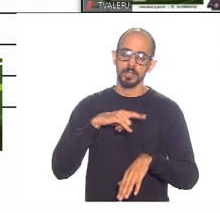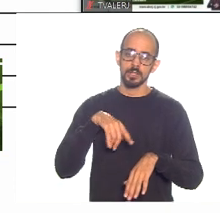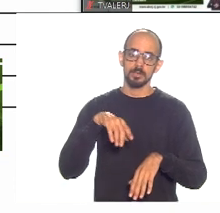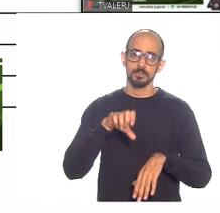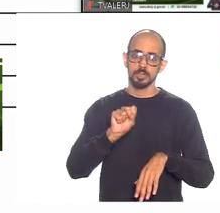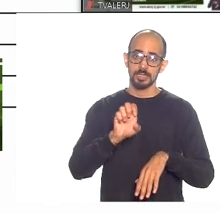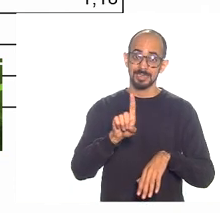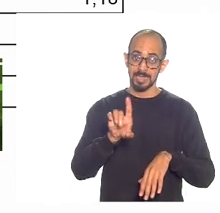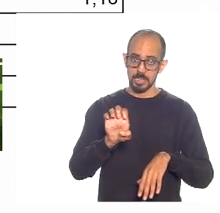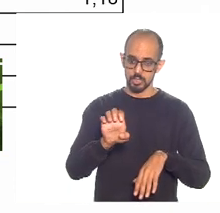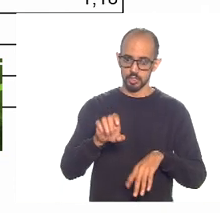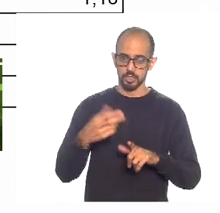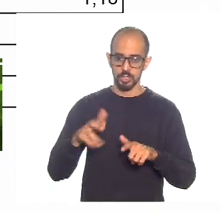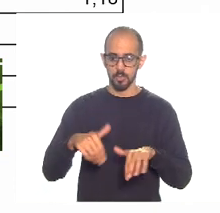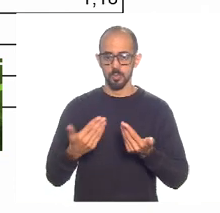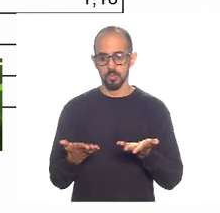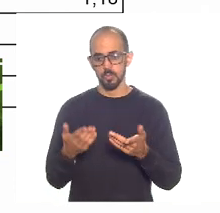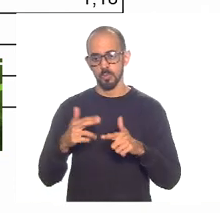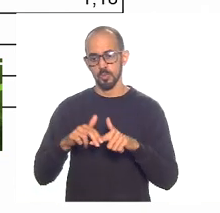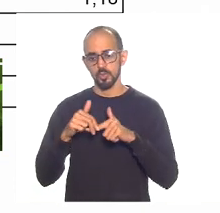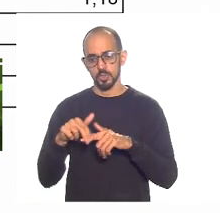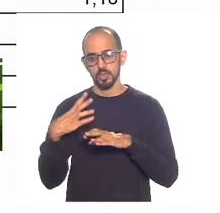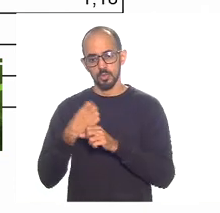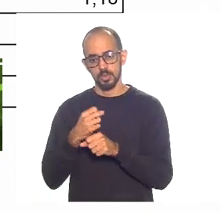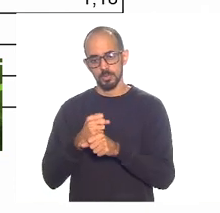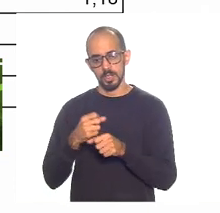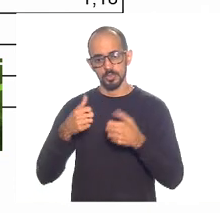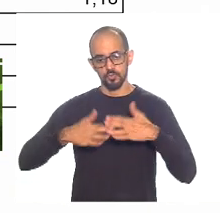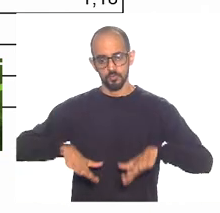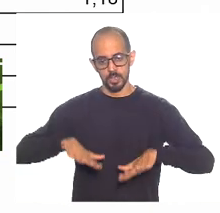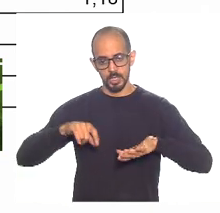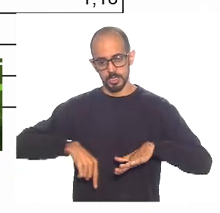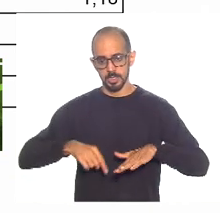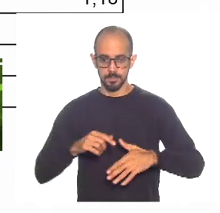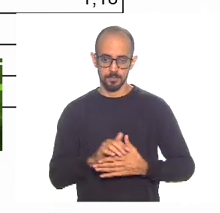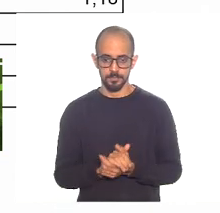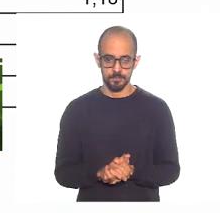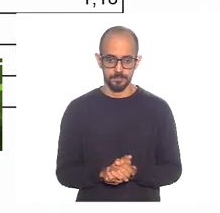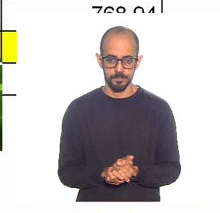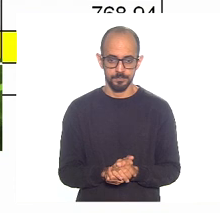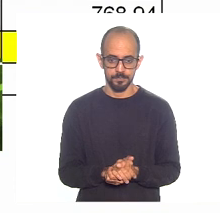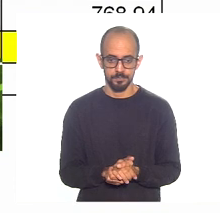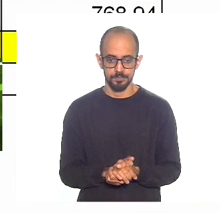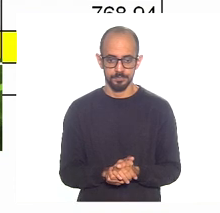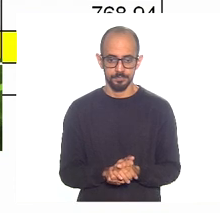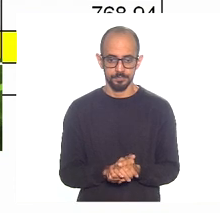arrecadação acaba registrada aqui. É uma bela observação. Vamos lá.